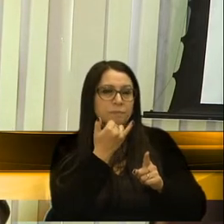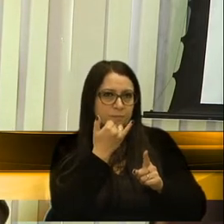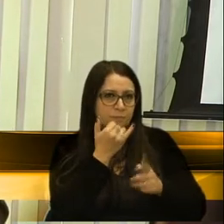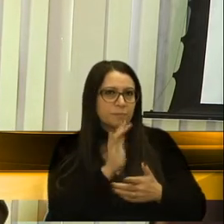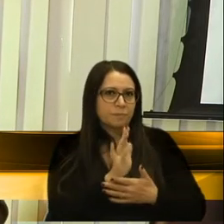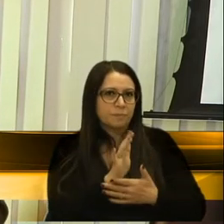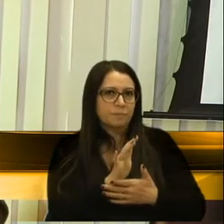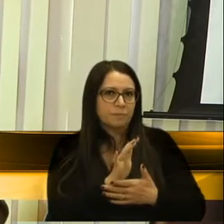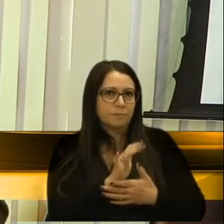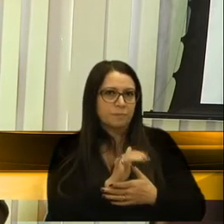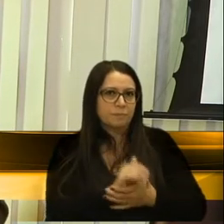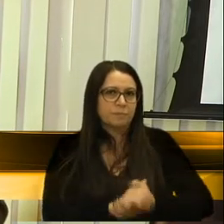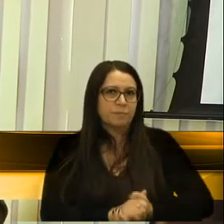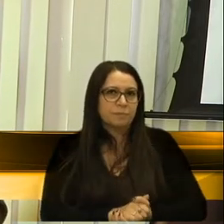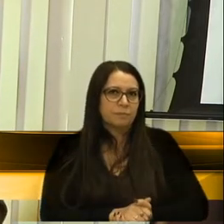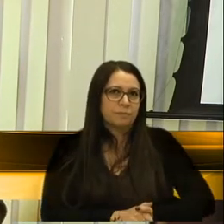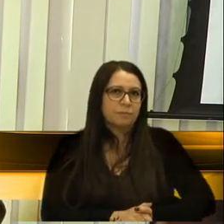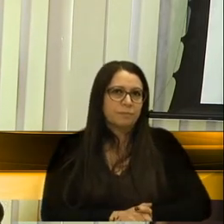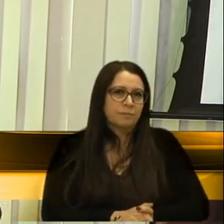Desculpa.